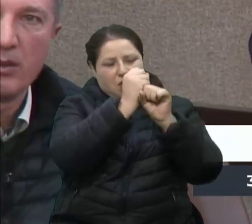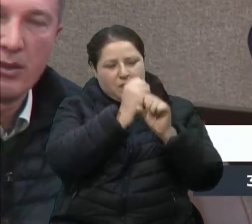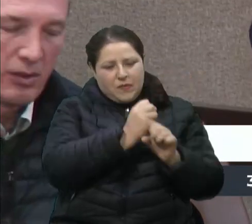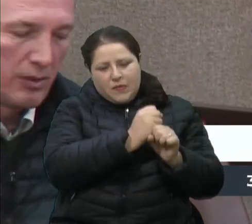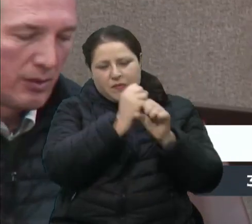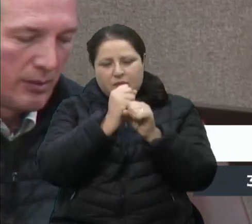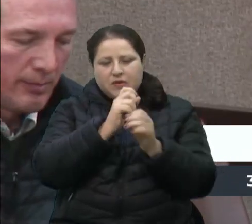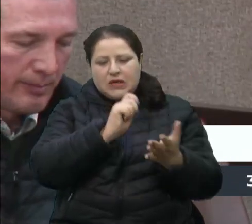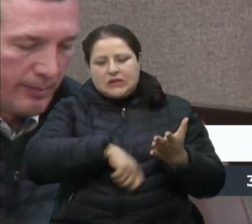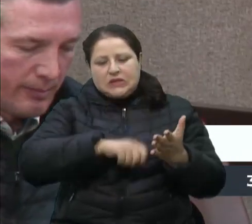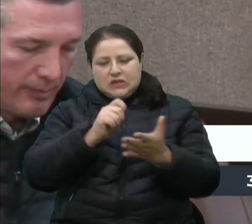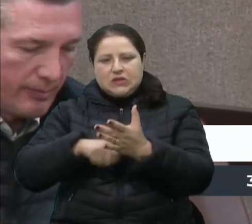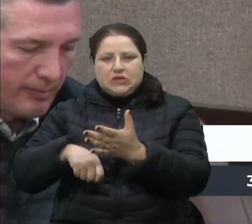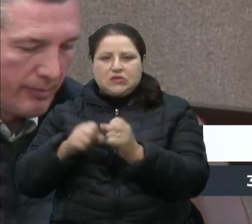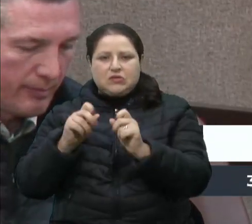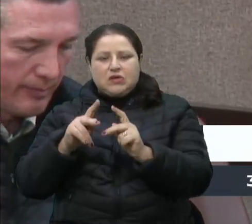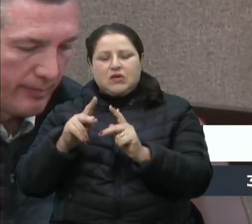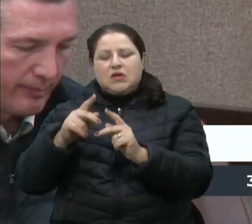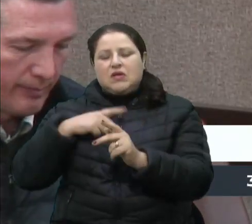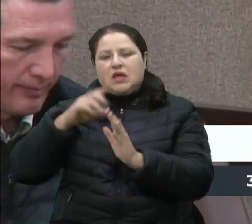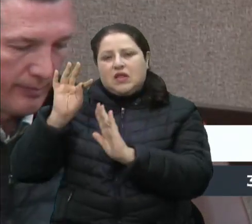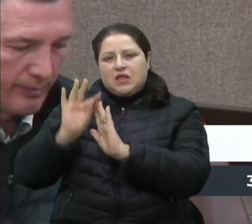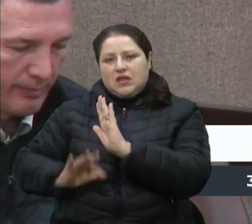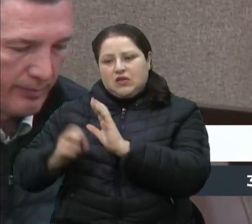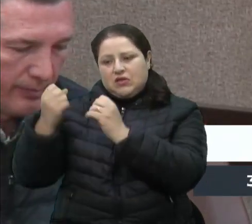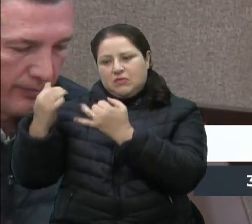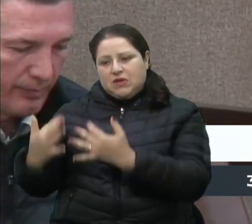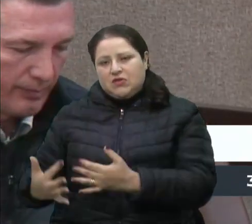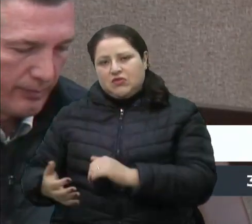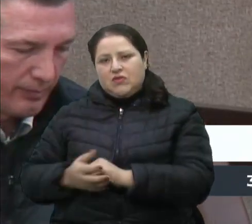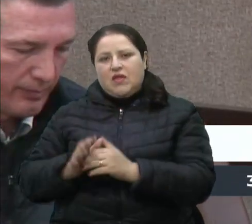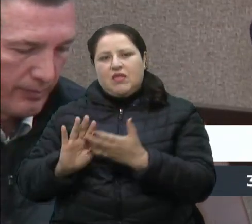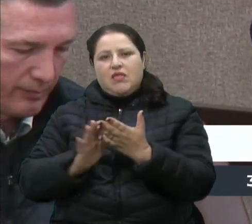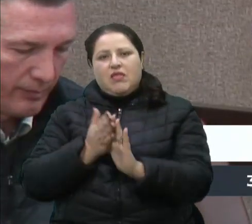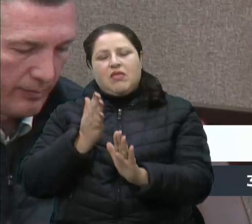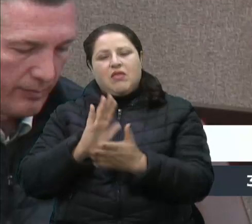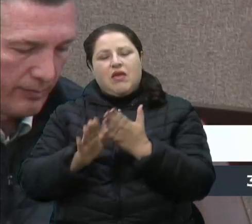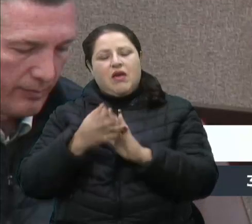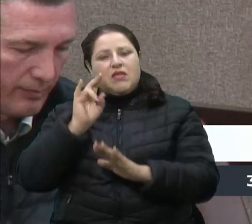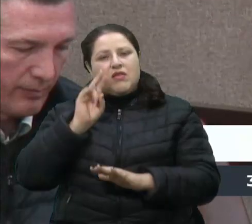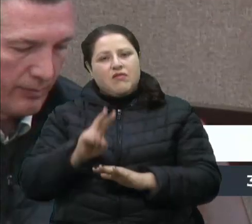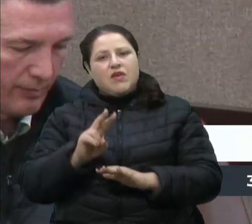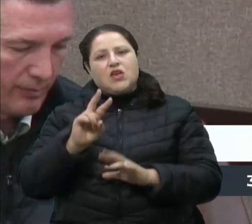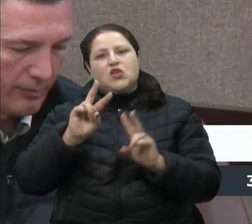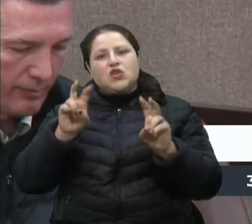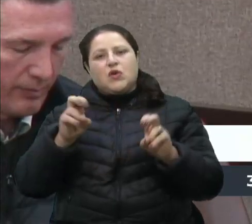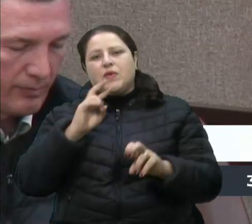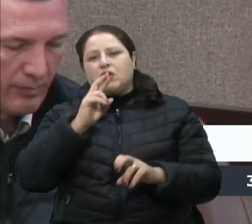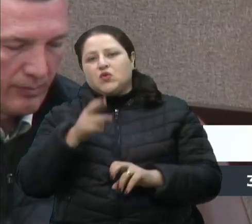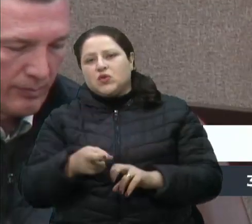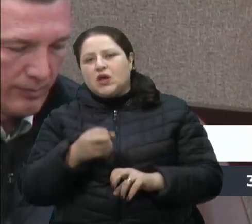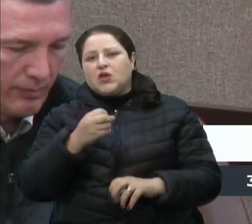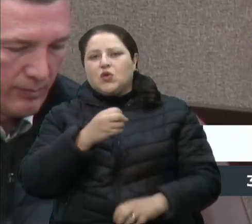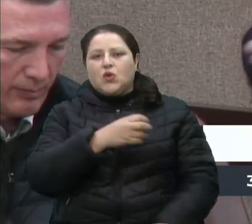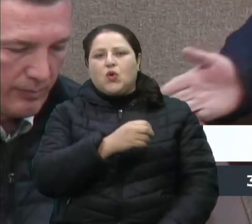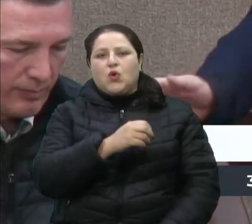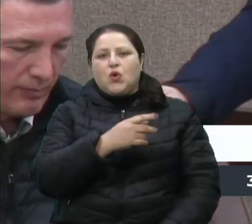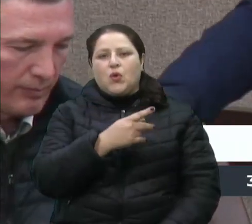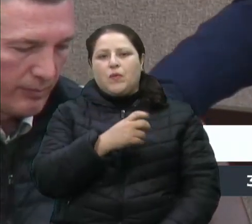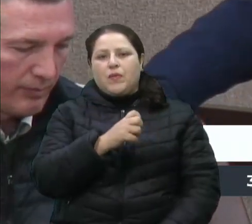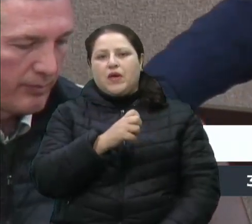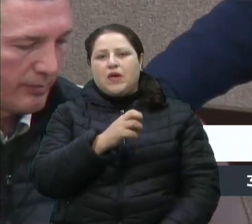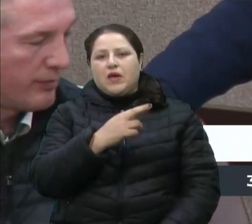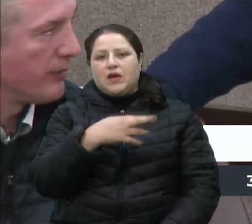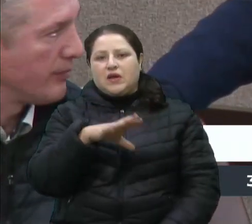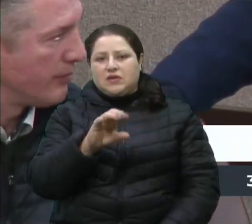E fazem as suas notas explicativas, mas nada com questão a resultado ou operação. Eu aqui, e posso falar em nome da